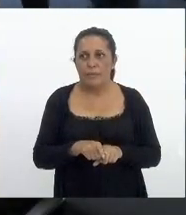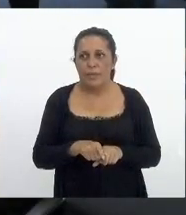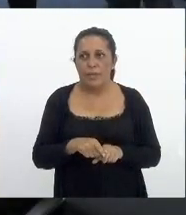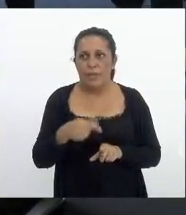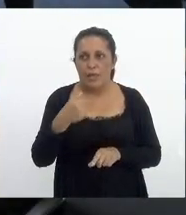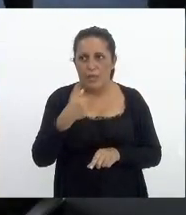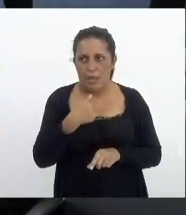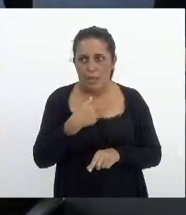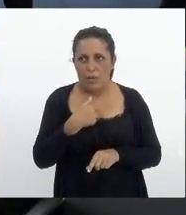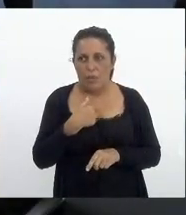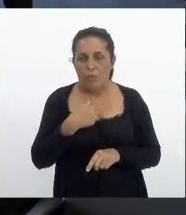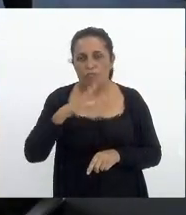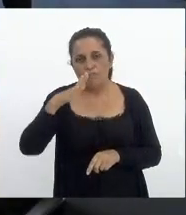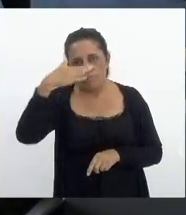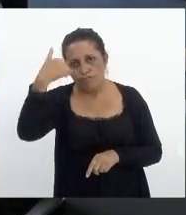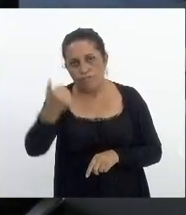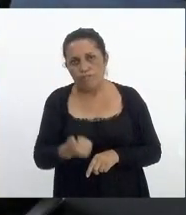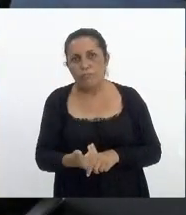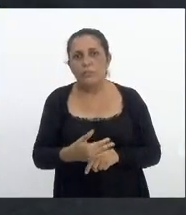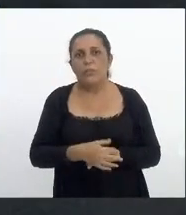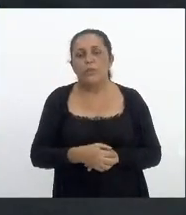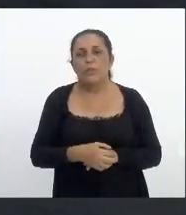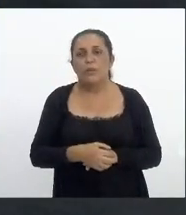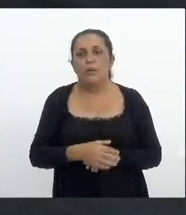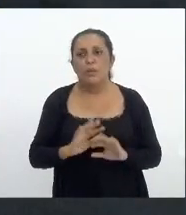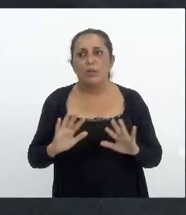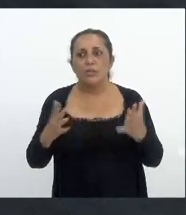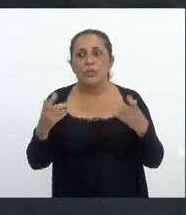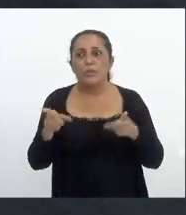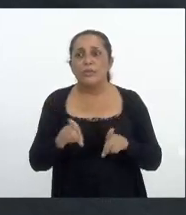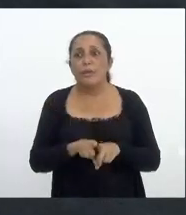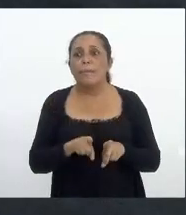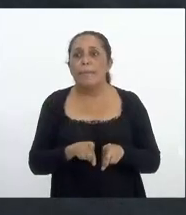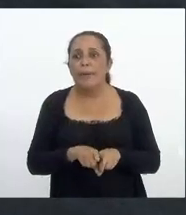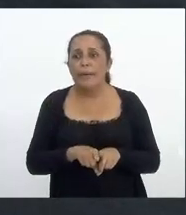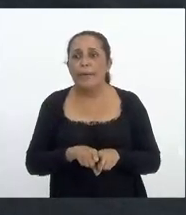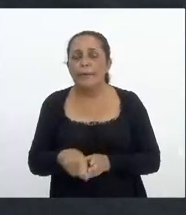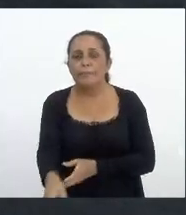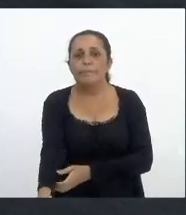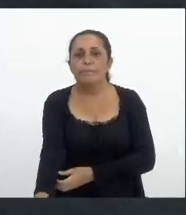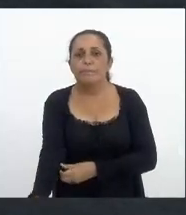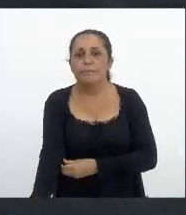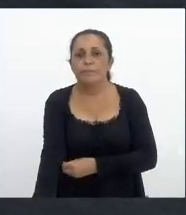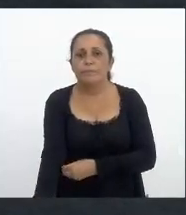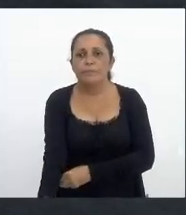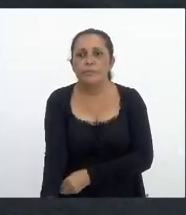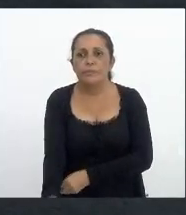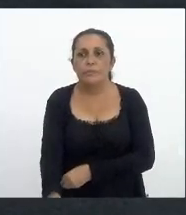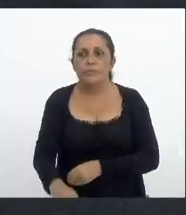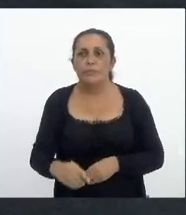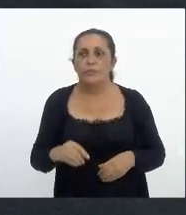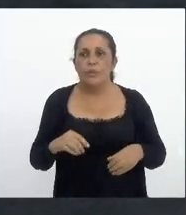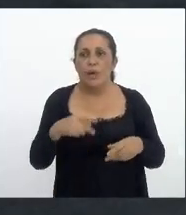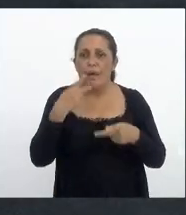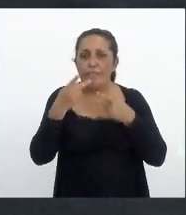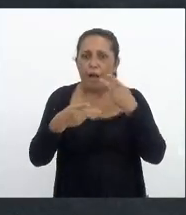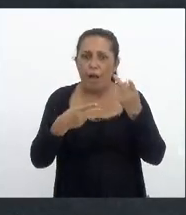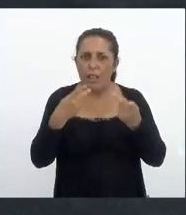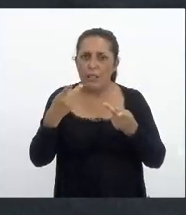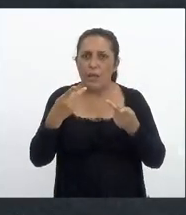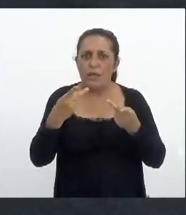é que fico muito honrado com o seu elogio e também o comentário da deputada Renata Souza